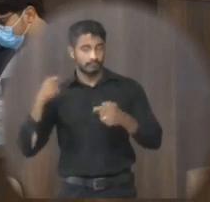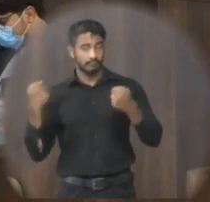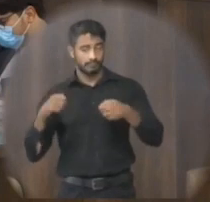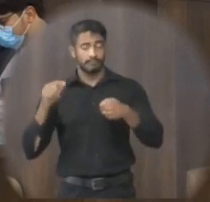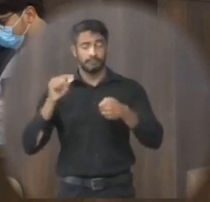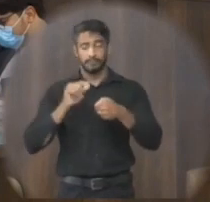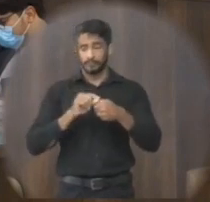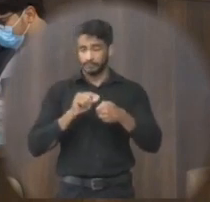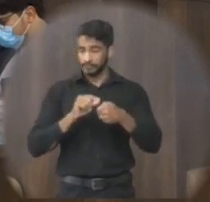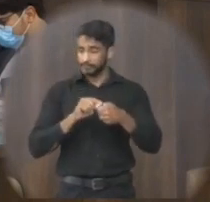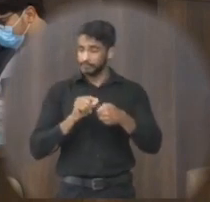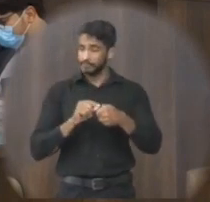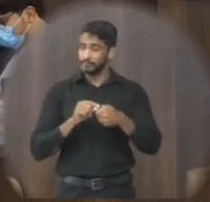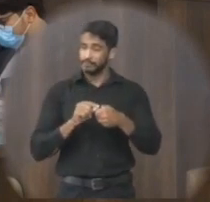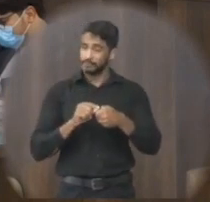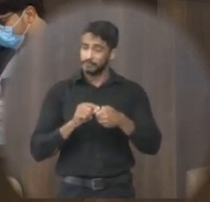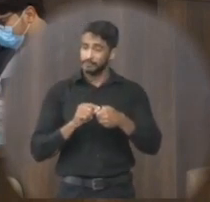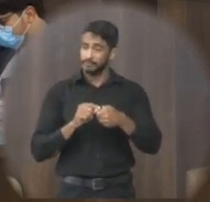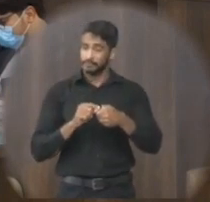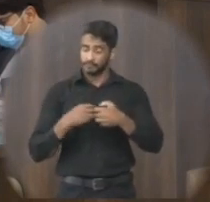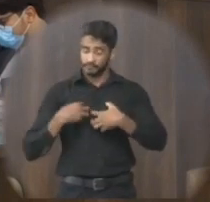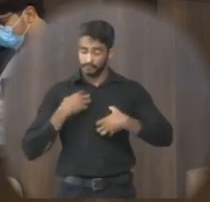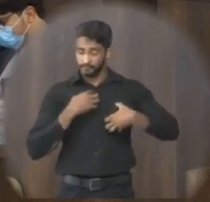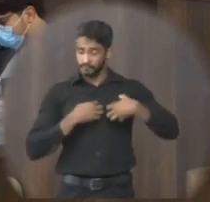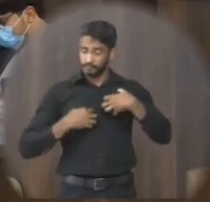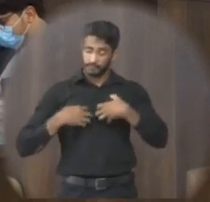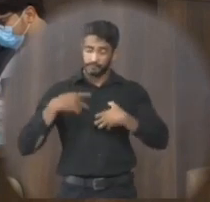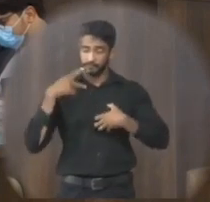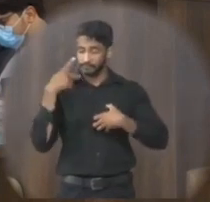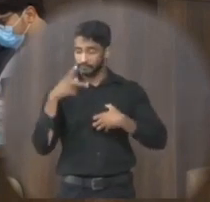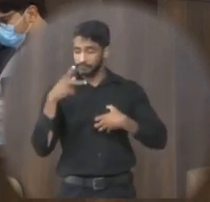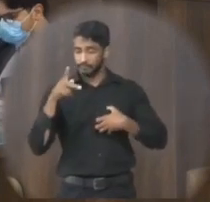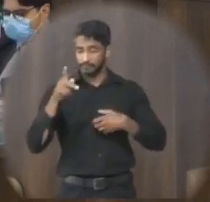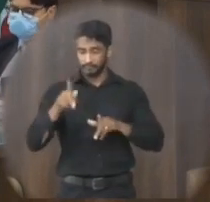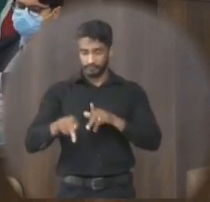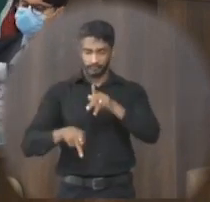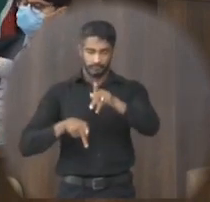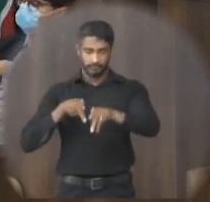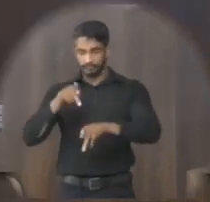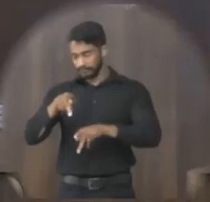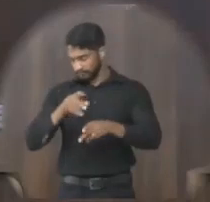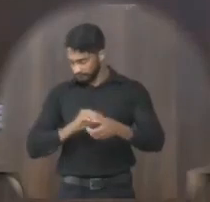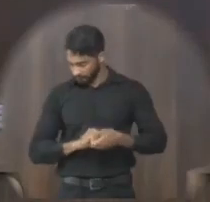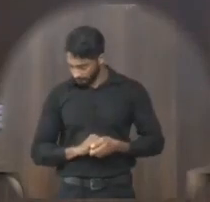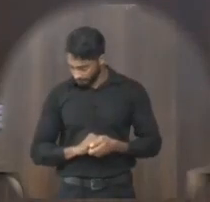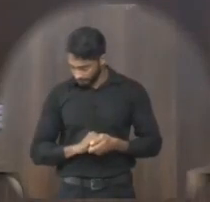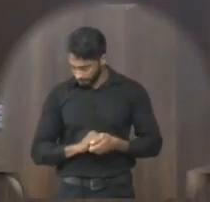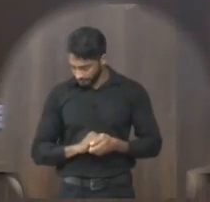fizerem necessárias para que possamos atender os anseios e reivindicações da nossa população